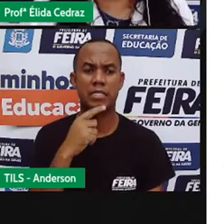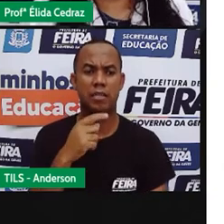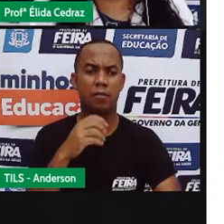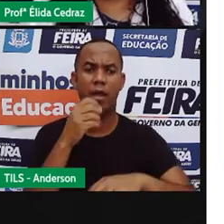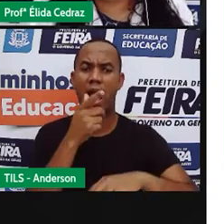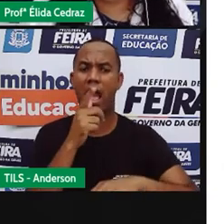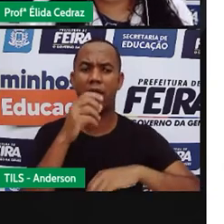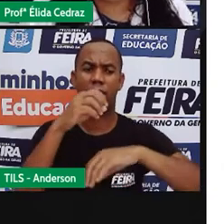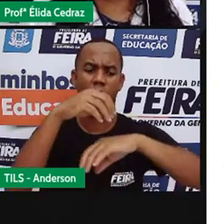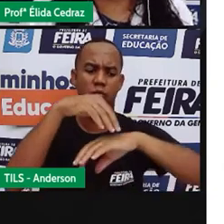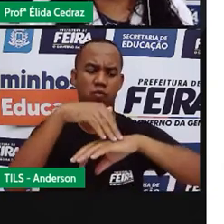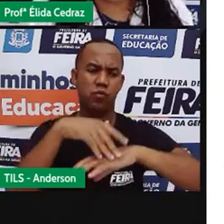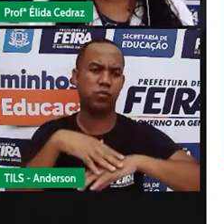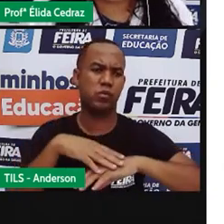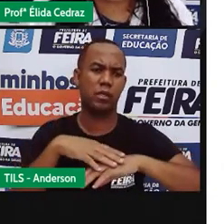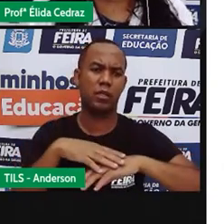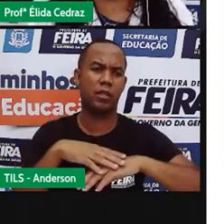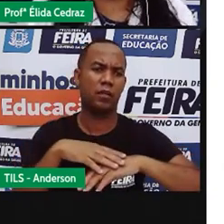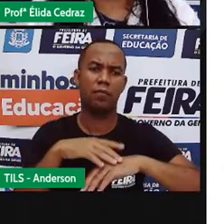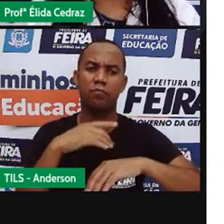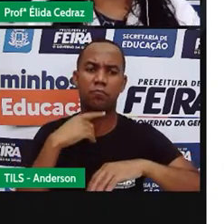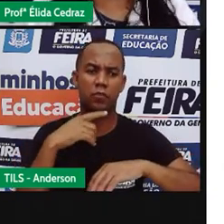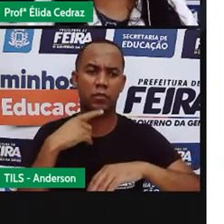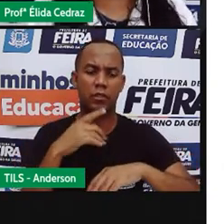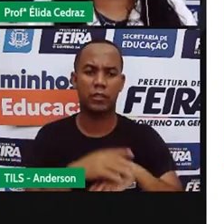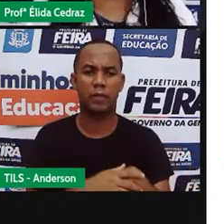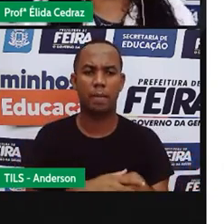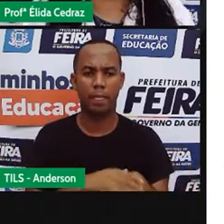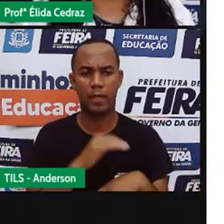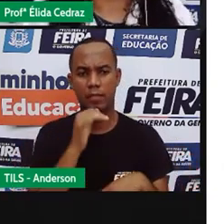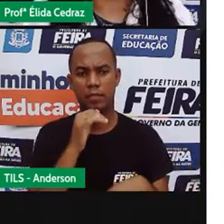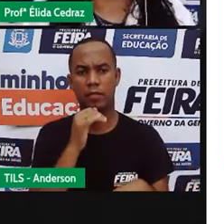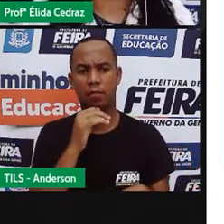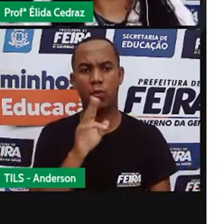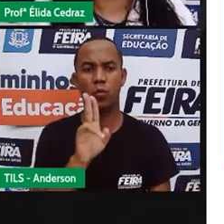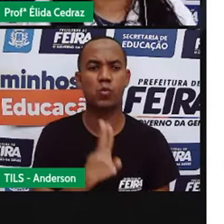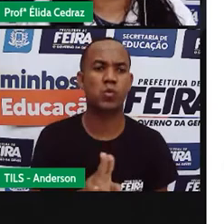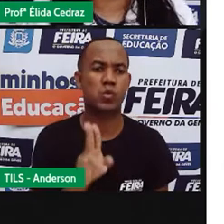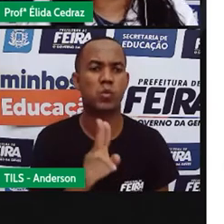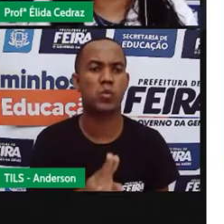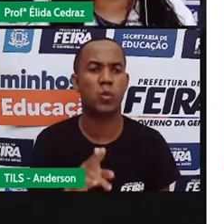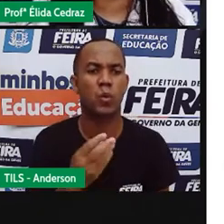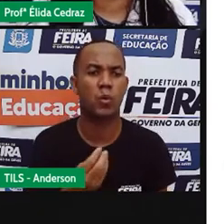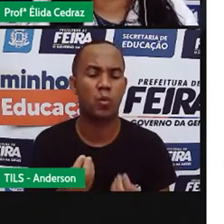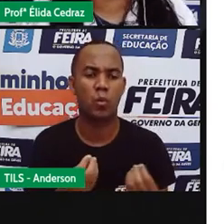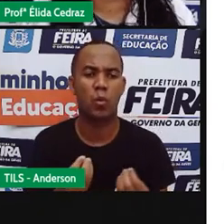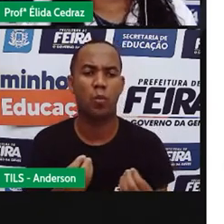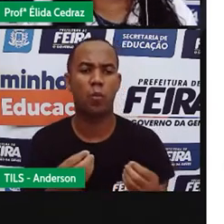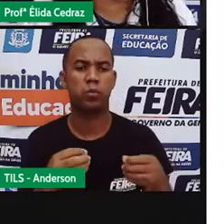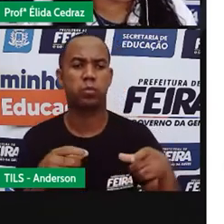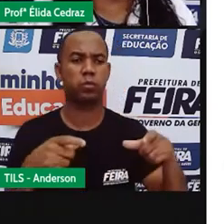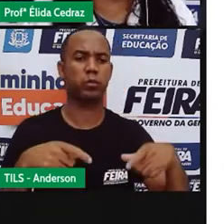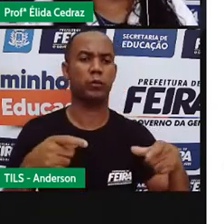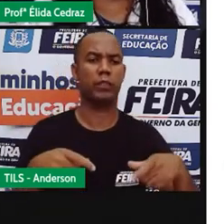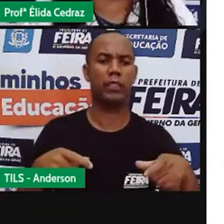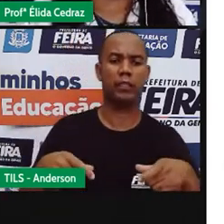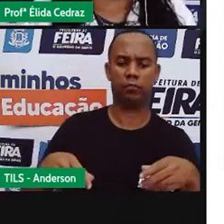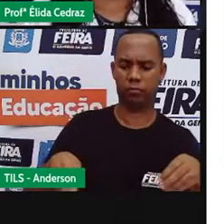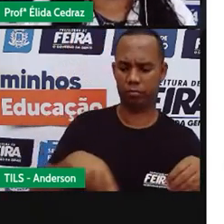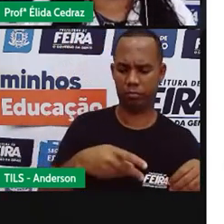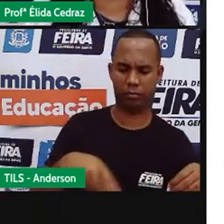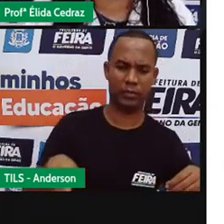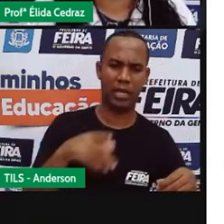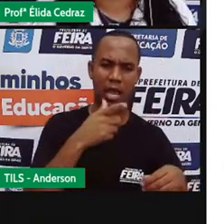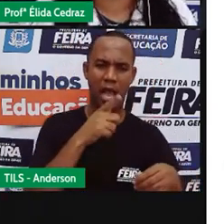gosta de utilizar esteira, eu mesmo tenho uma. Eu só utilizo no varão. Por quê? Porque o tempo está seco. O